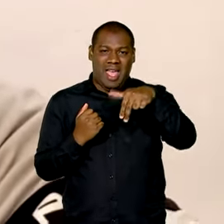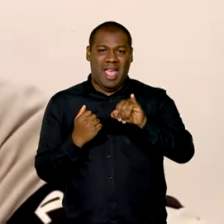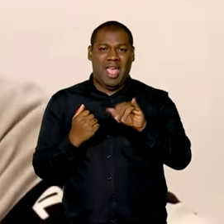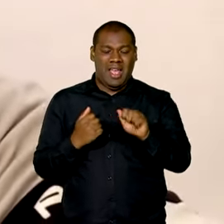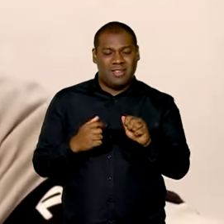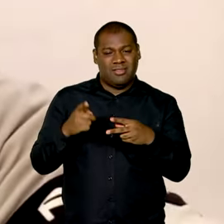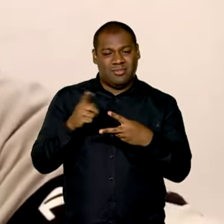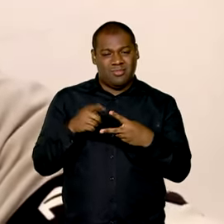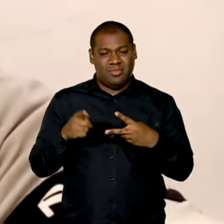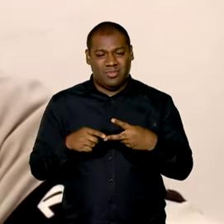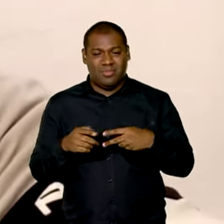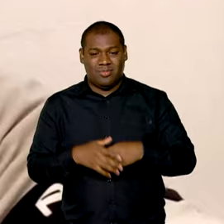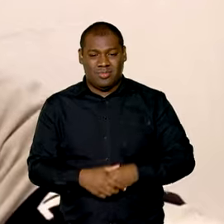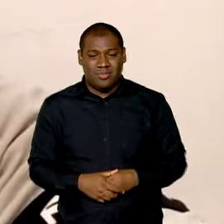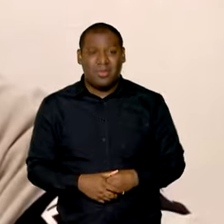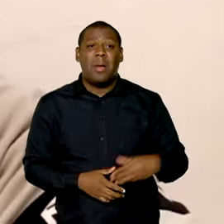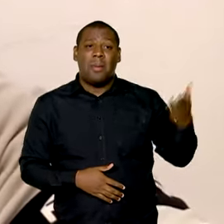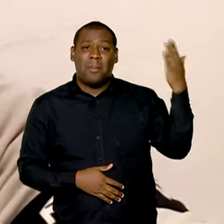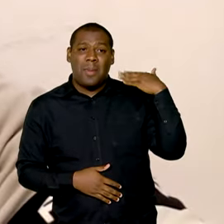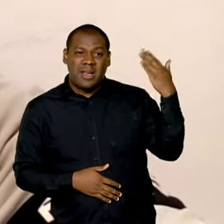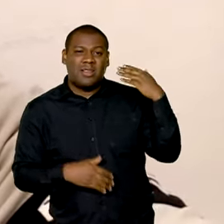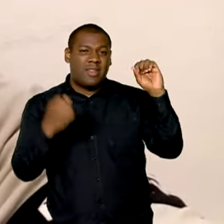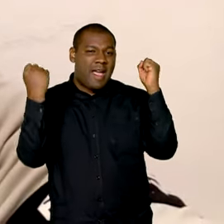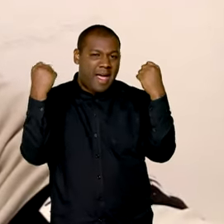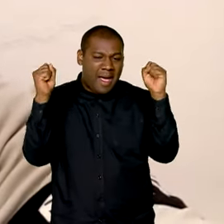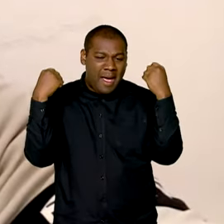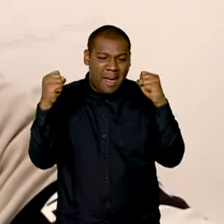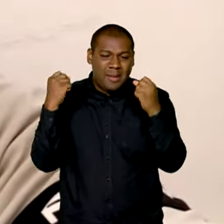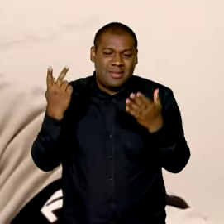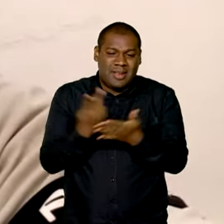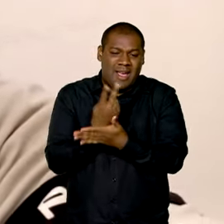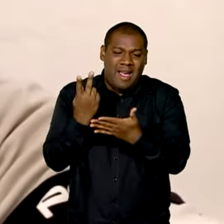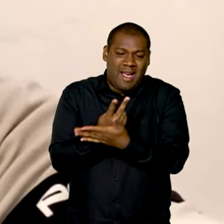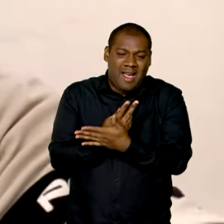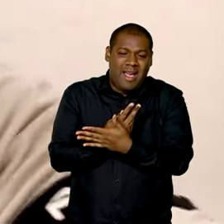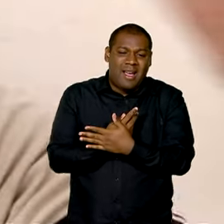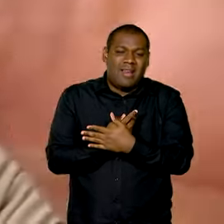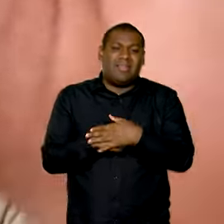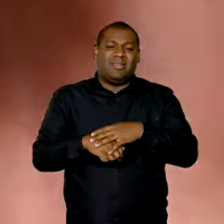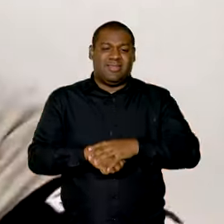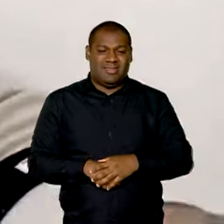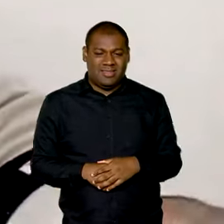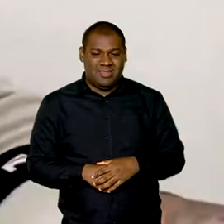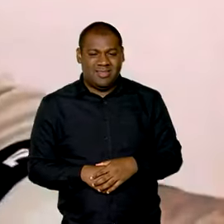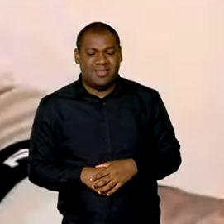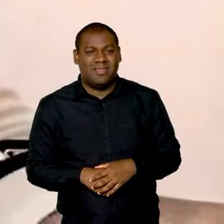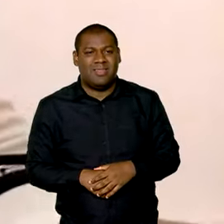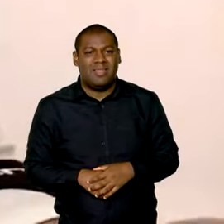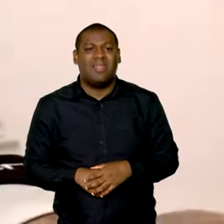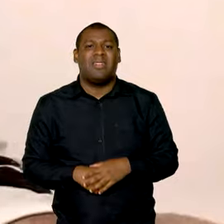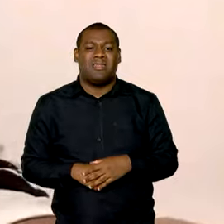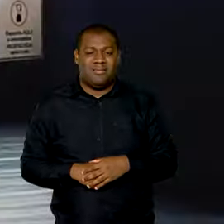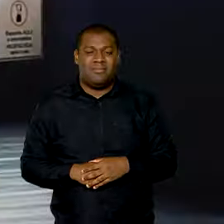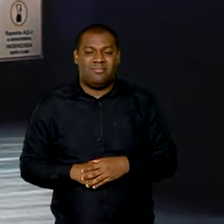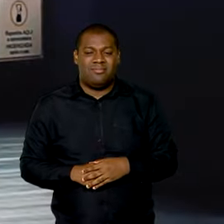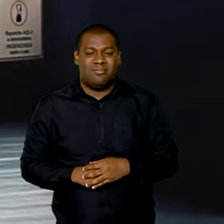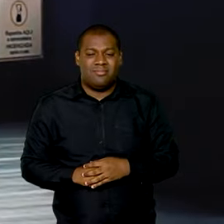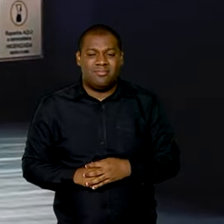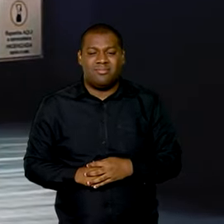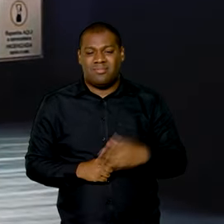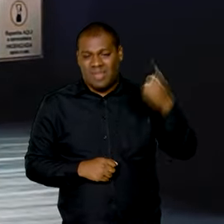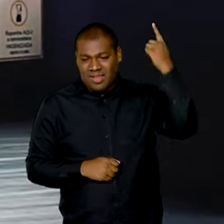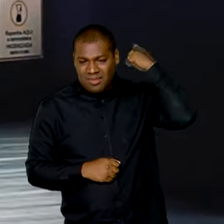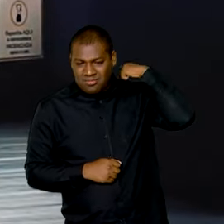de orientação adequada na academia. E tive uma protusão de escala. Uma protusão de escala é o início de uma hélia. A